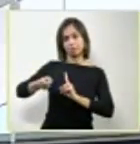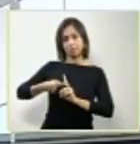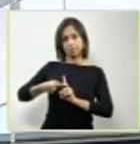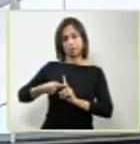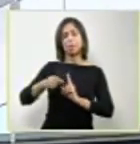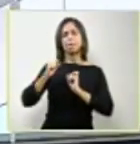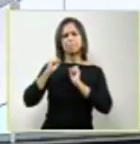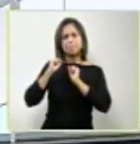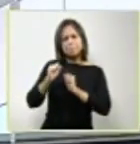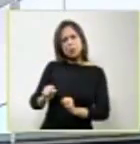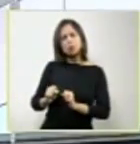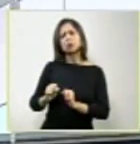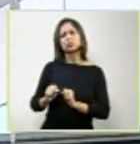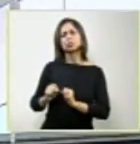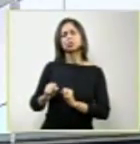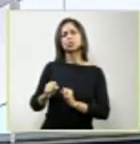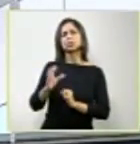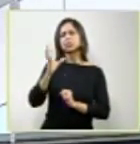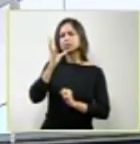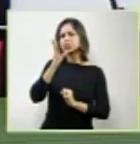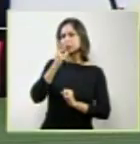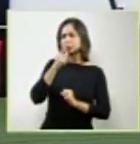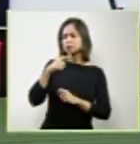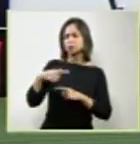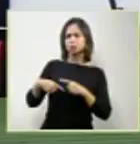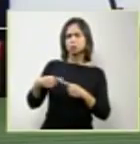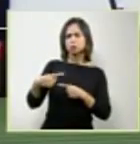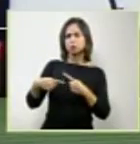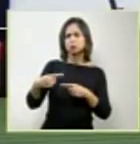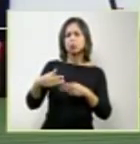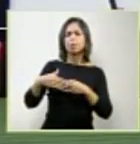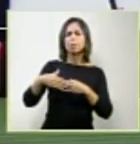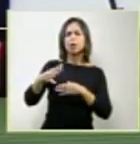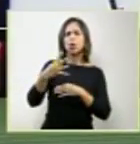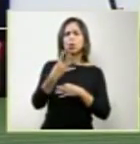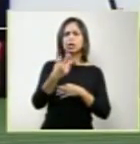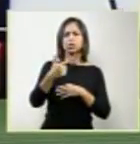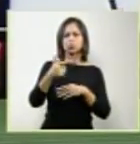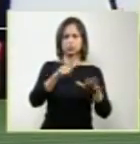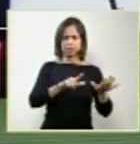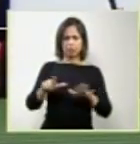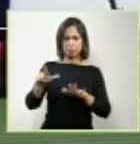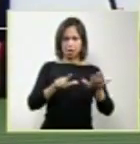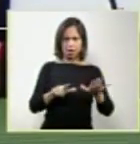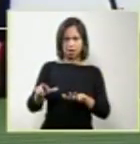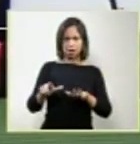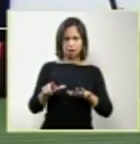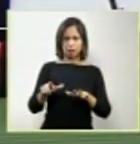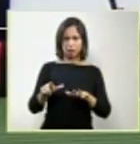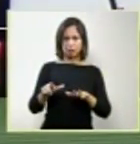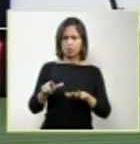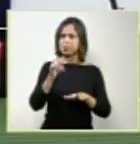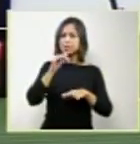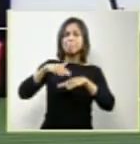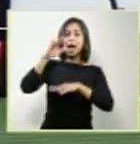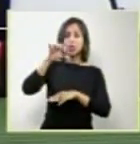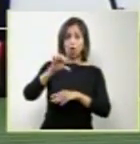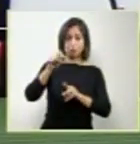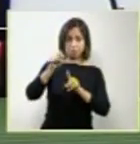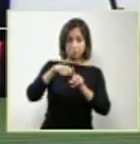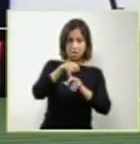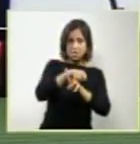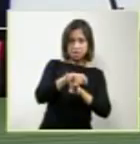prolongada, ultrapassando as 42 semanas, ser positiva a resposta,